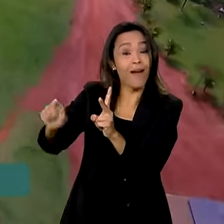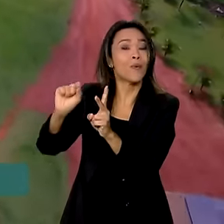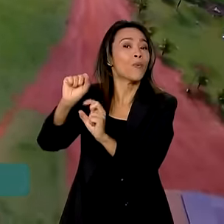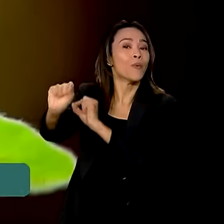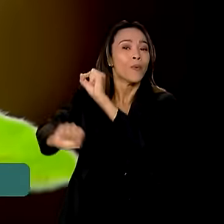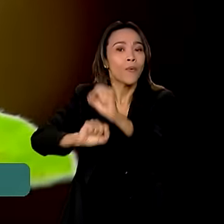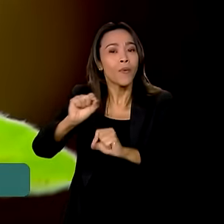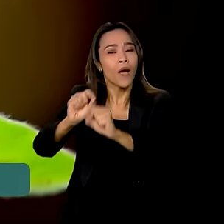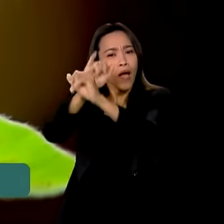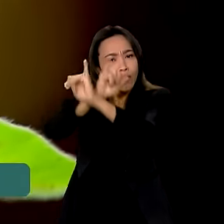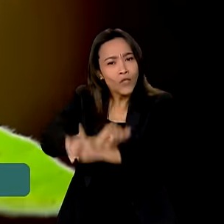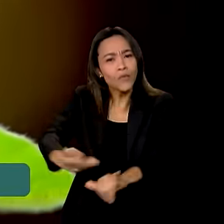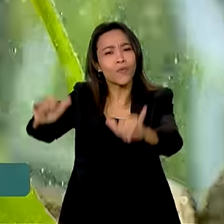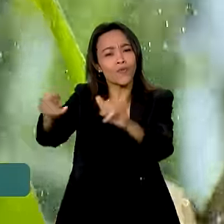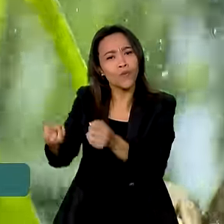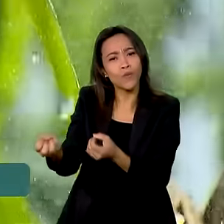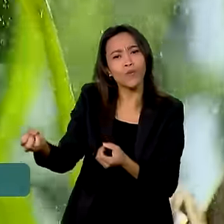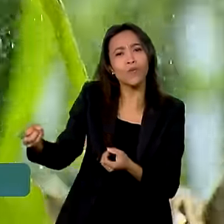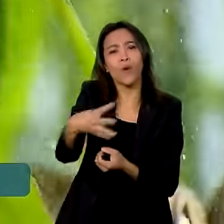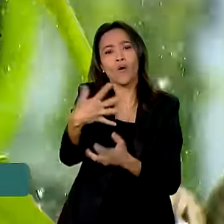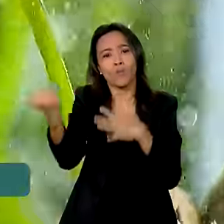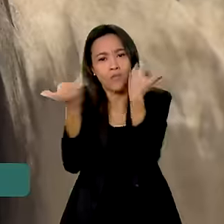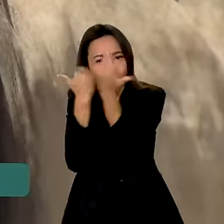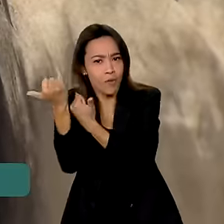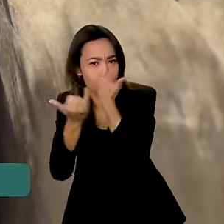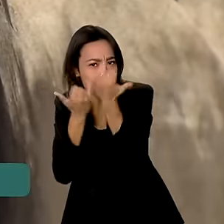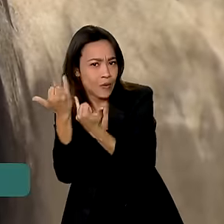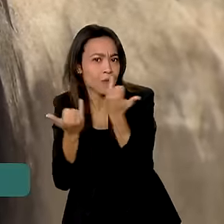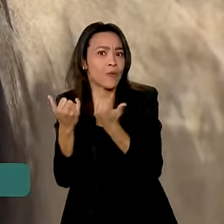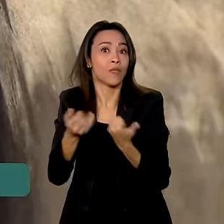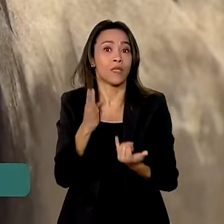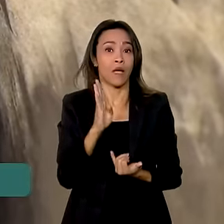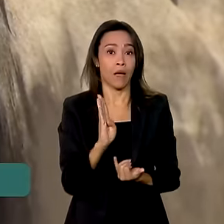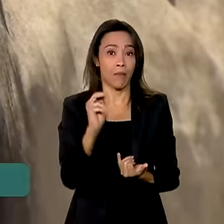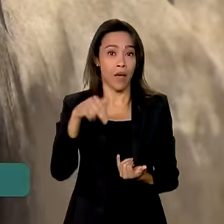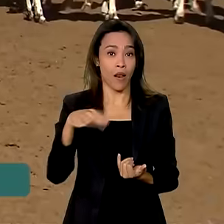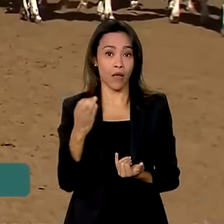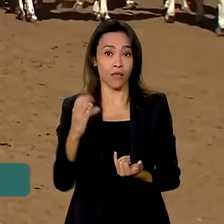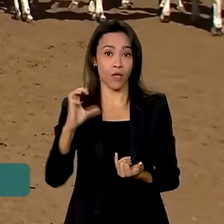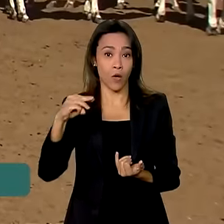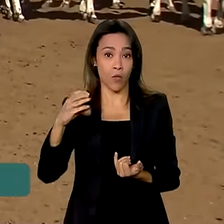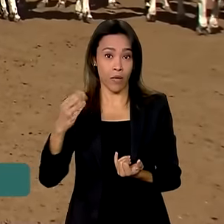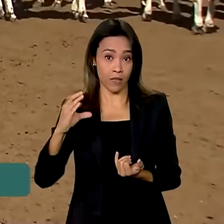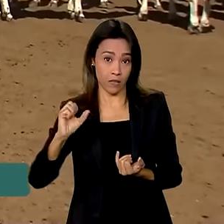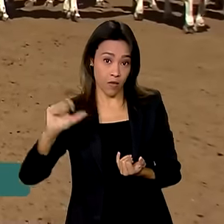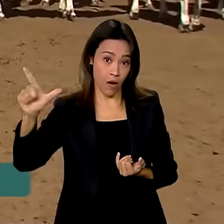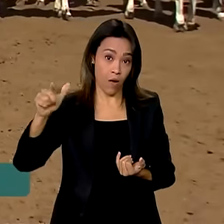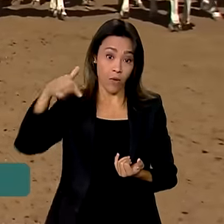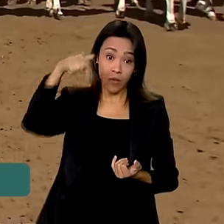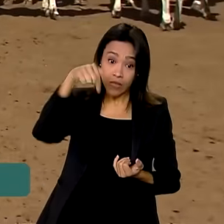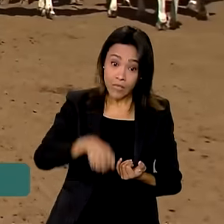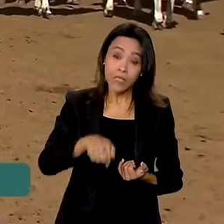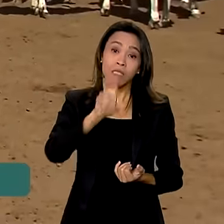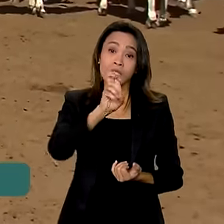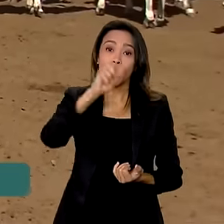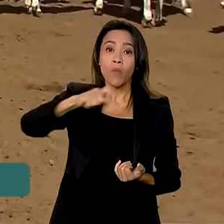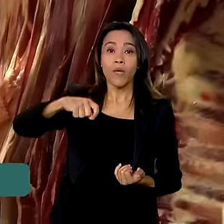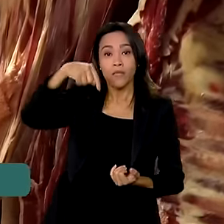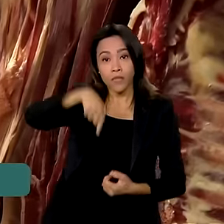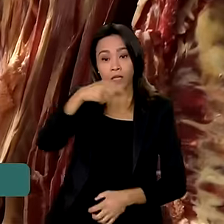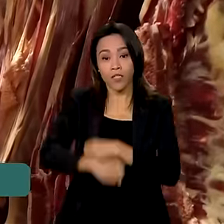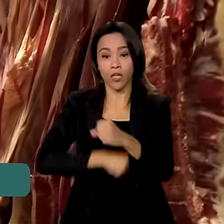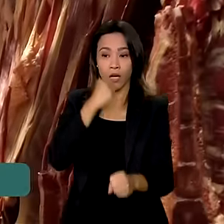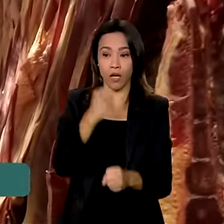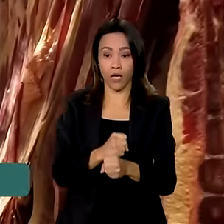divulgação de novos dados da balança comercial. Nos cinco primeiros meses deste ano, o agronegócio respondeu